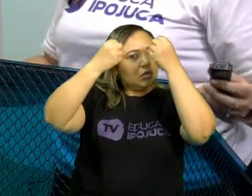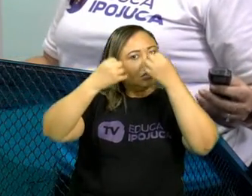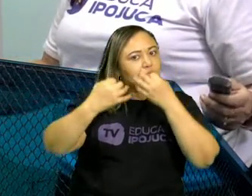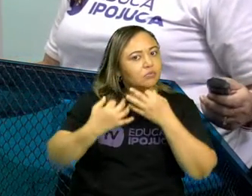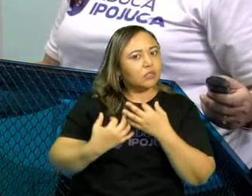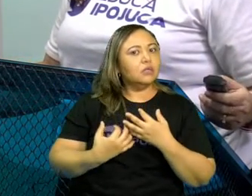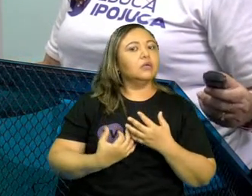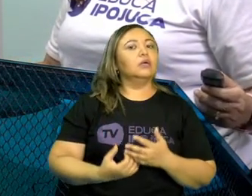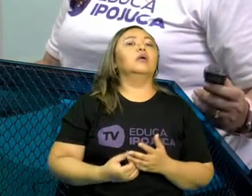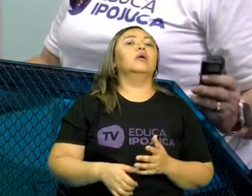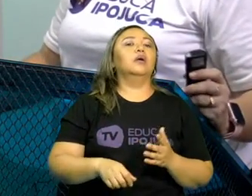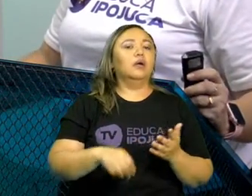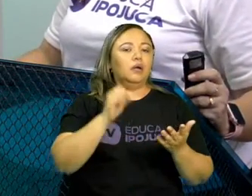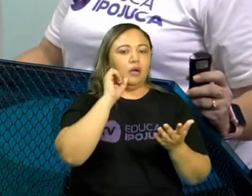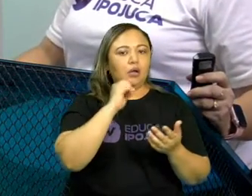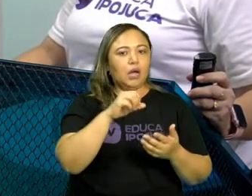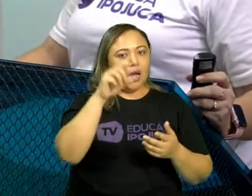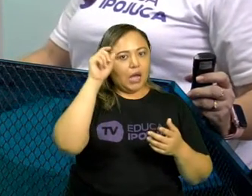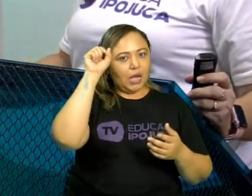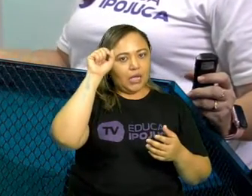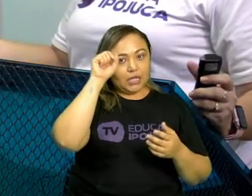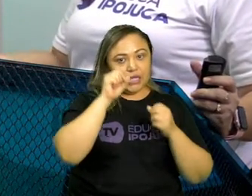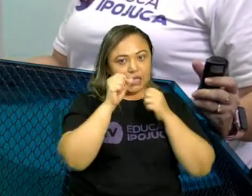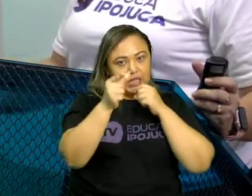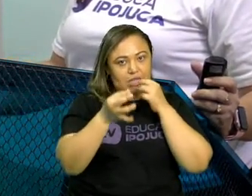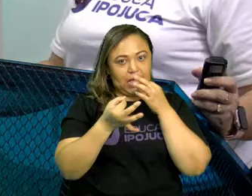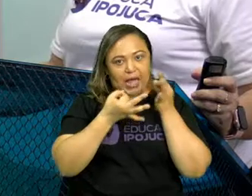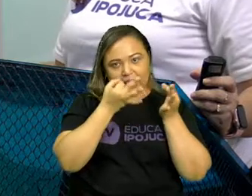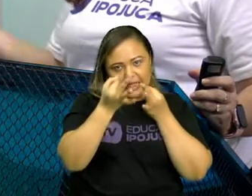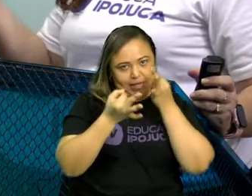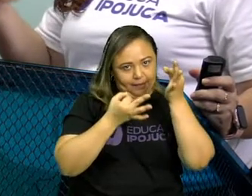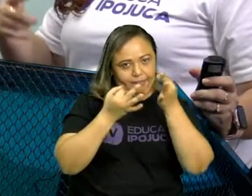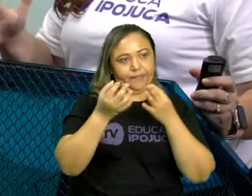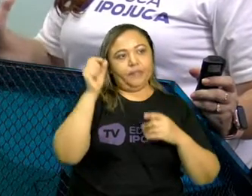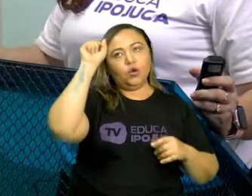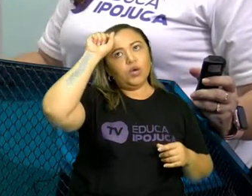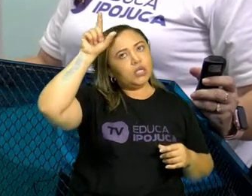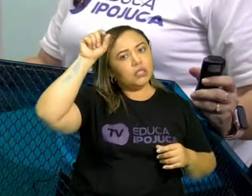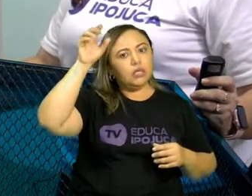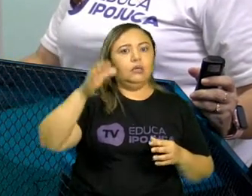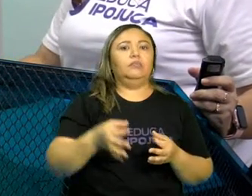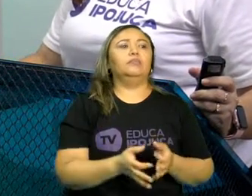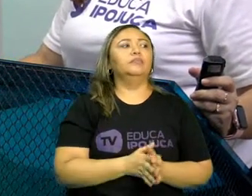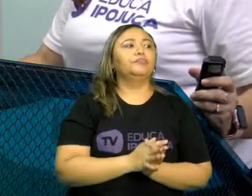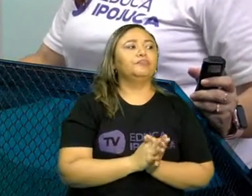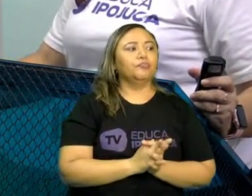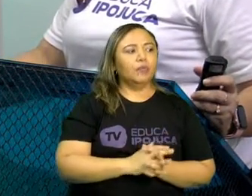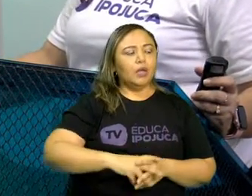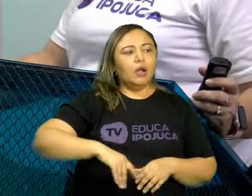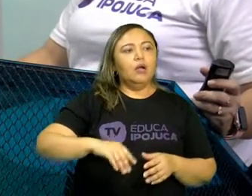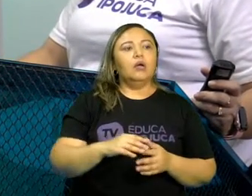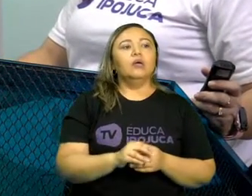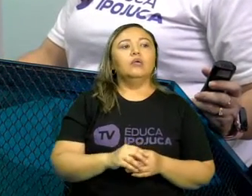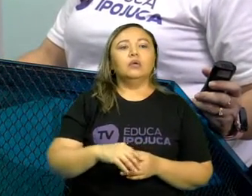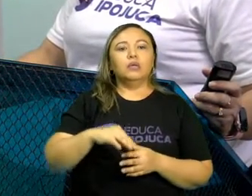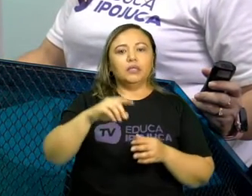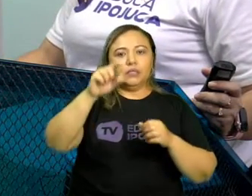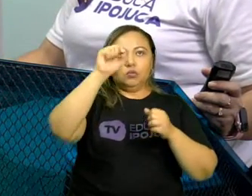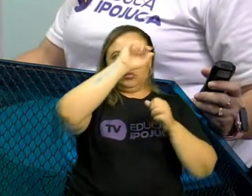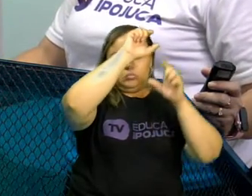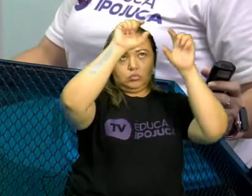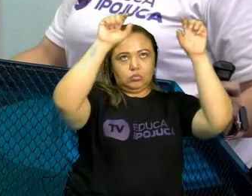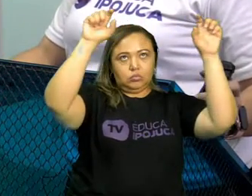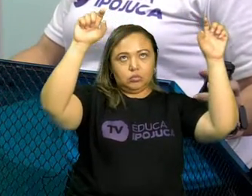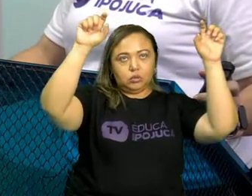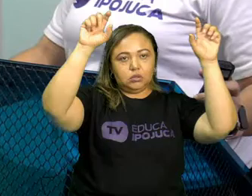defendida. E aqui, nós não vamos ler novamente, foi aquele trecho que a gente já leu do texto. Então, o título lá em